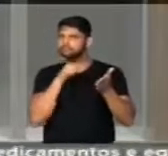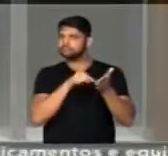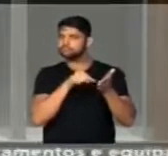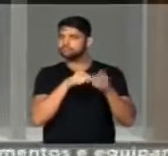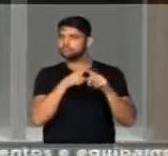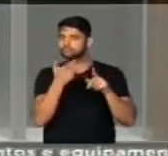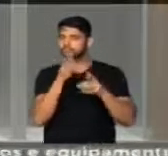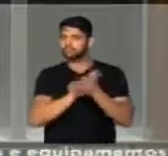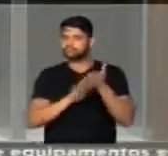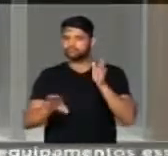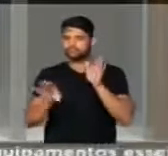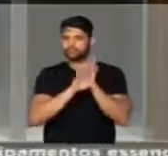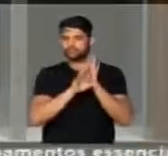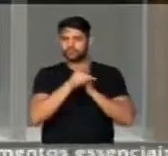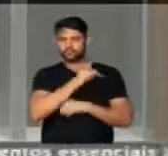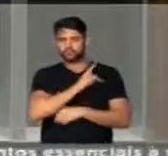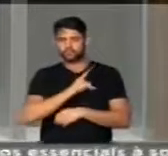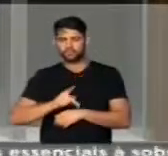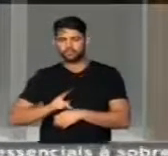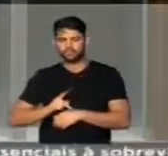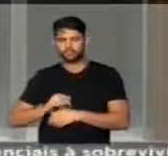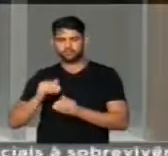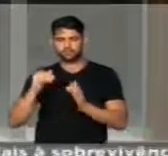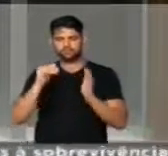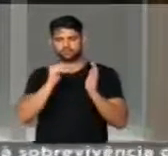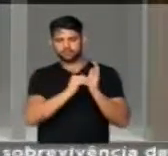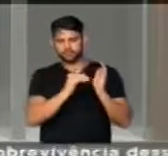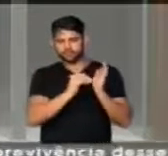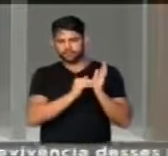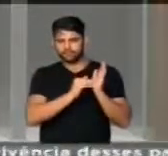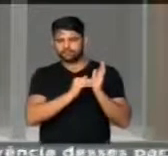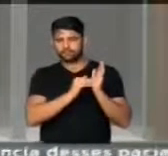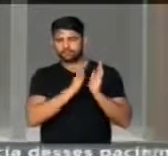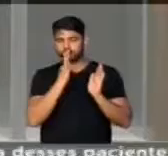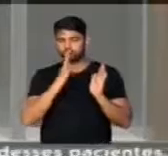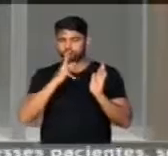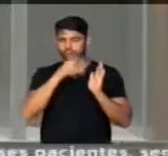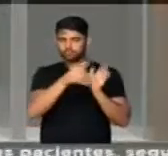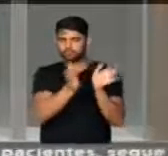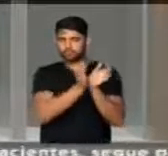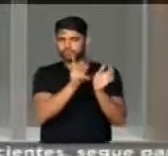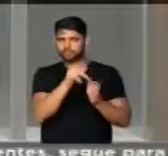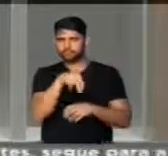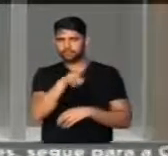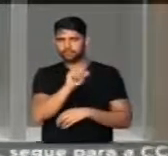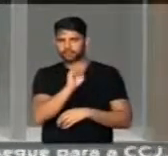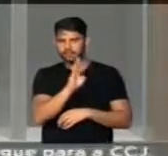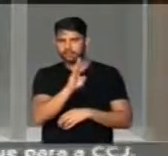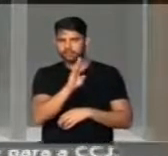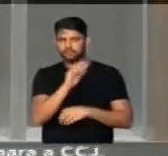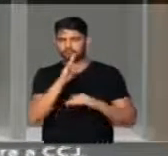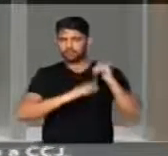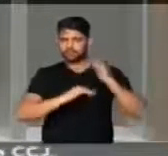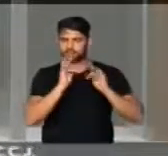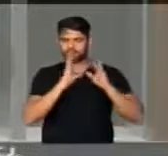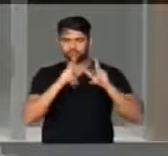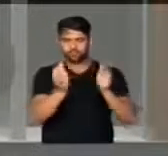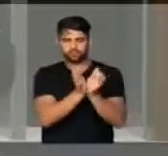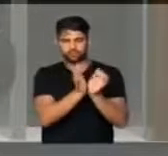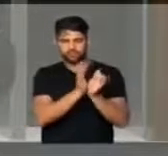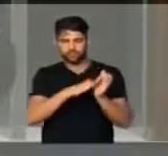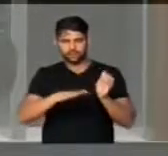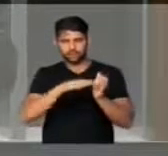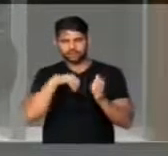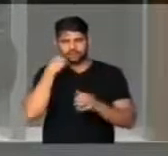Ela não atingiu só o presidente do Senado, toda a cúpula do PMDB, praticamente toda a